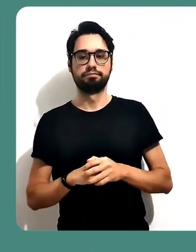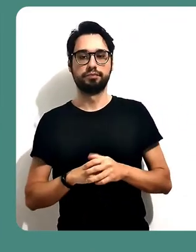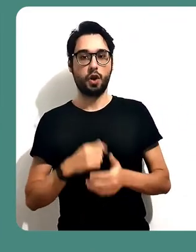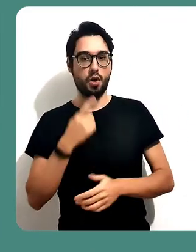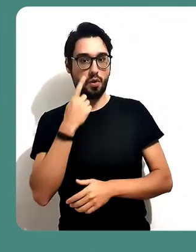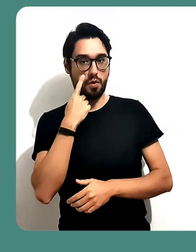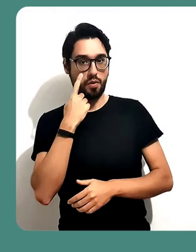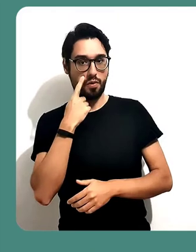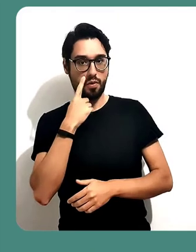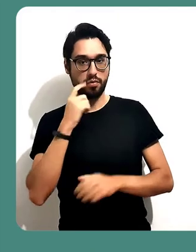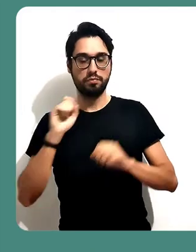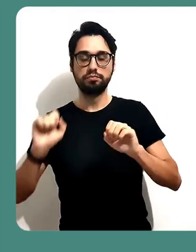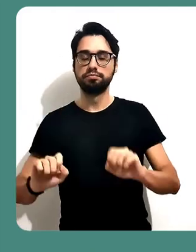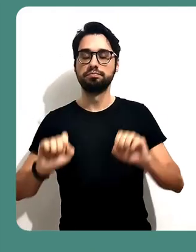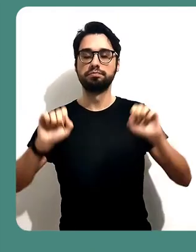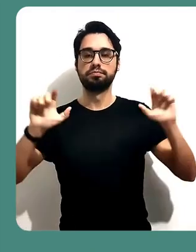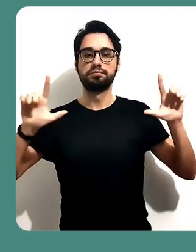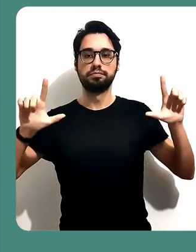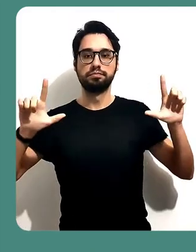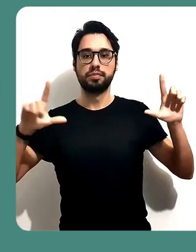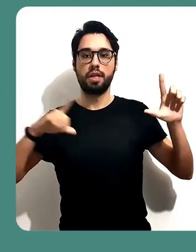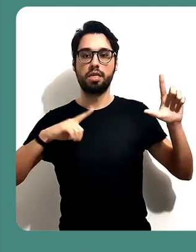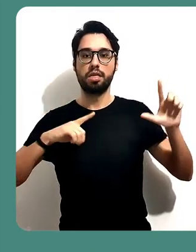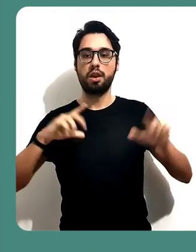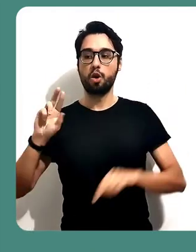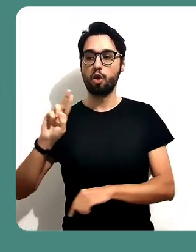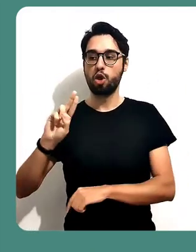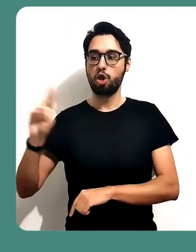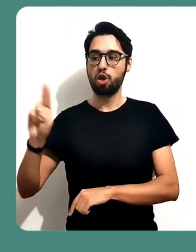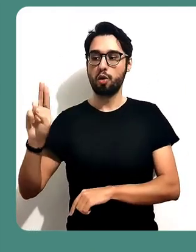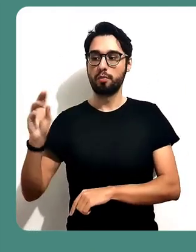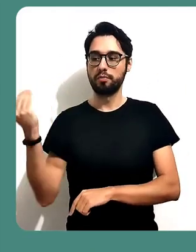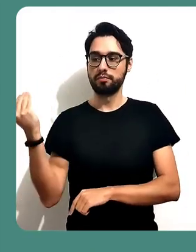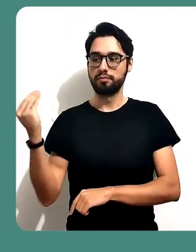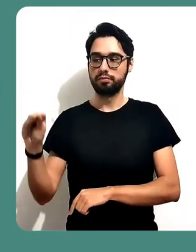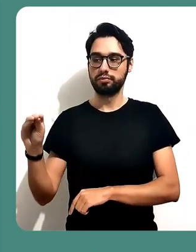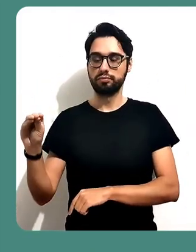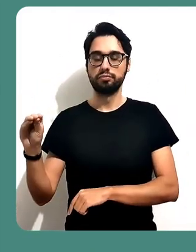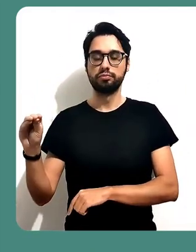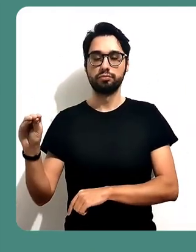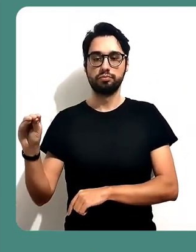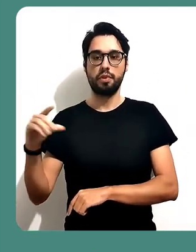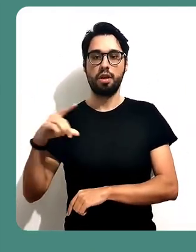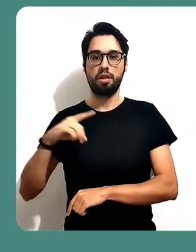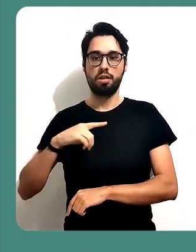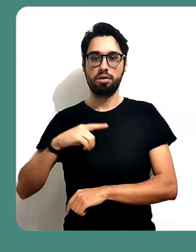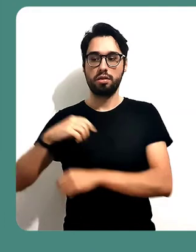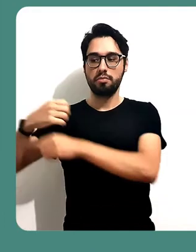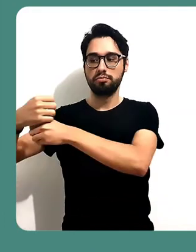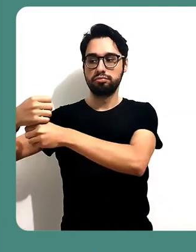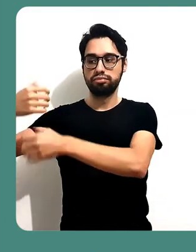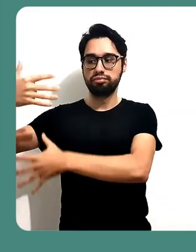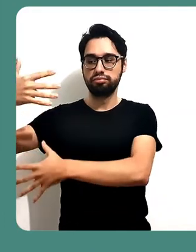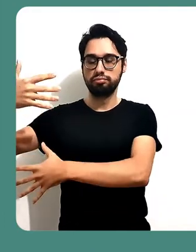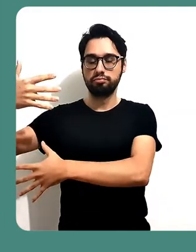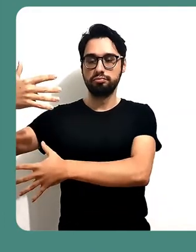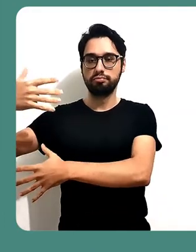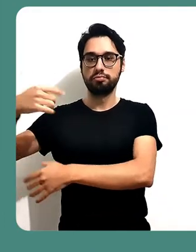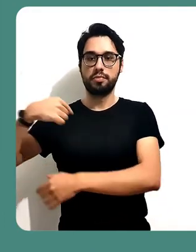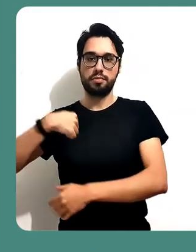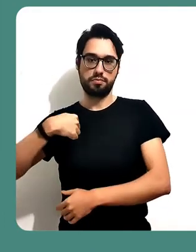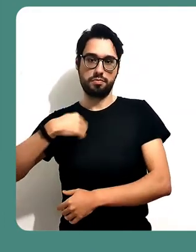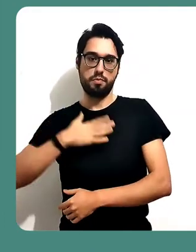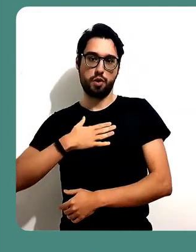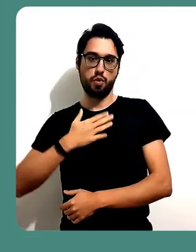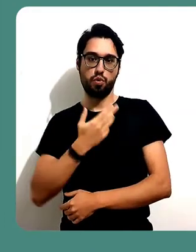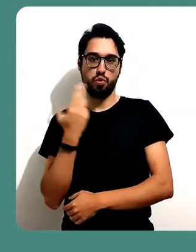deste novo usuário, você vai observar aqui na tela que o nome dele vai aparecer